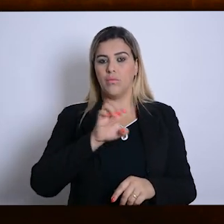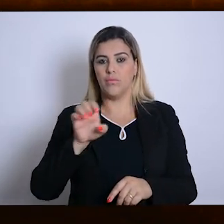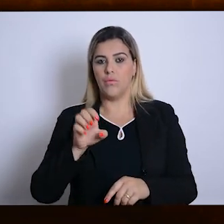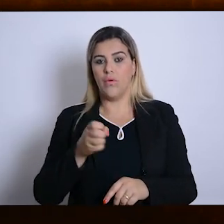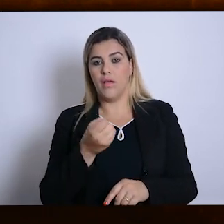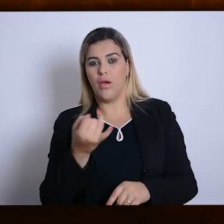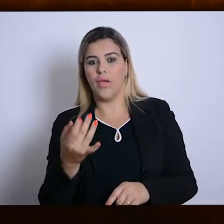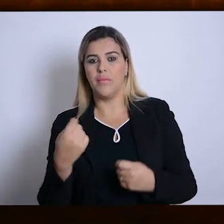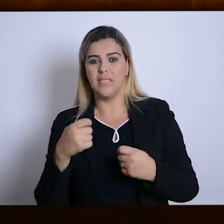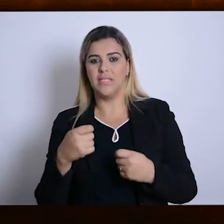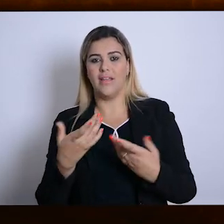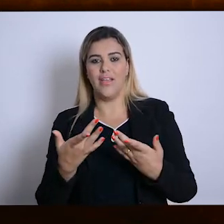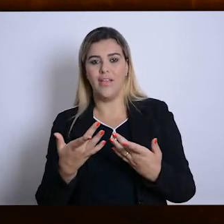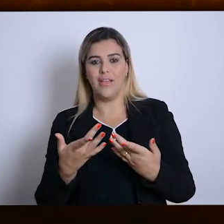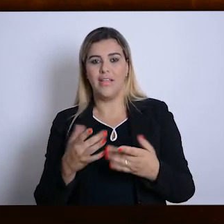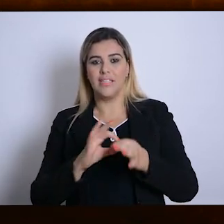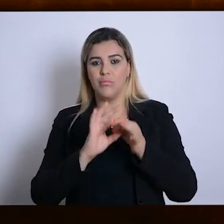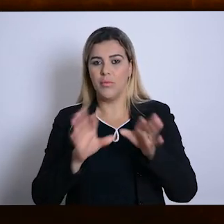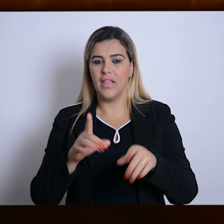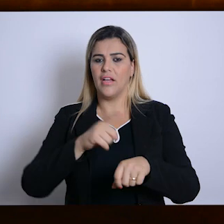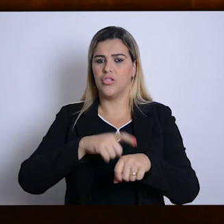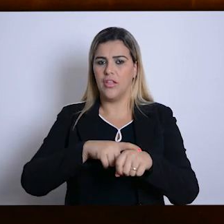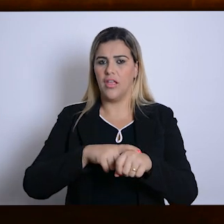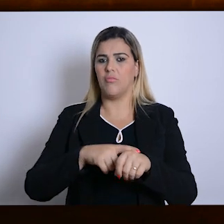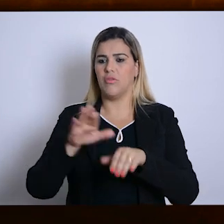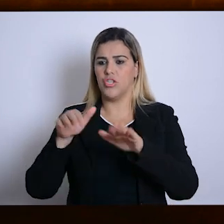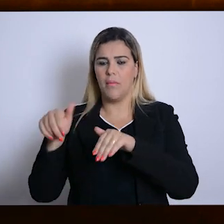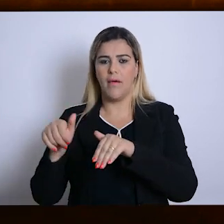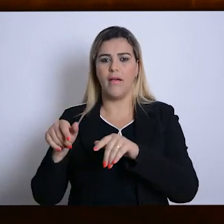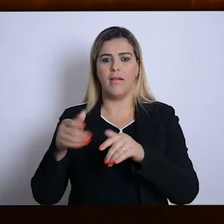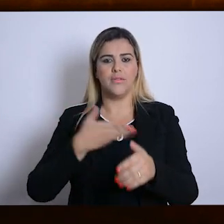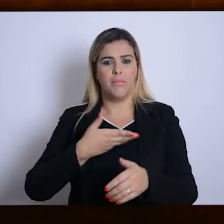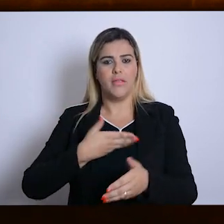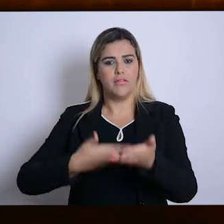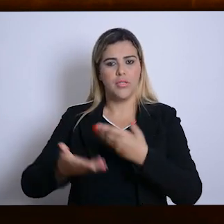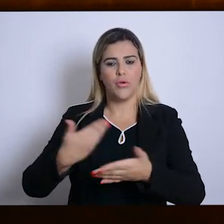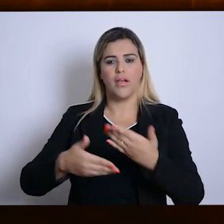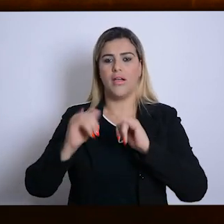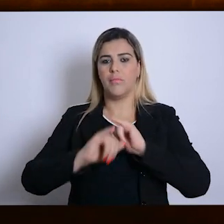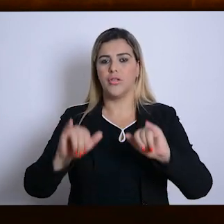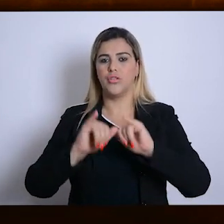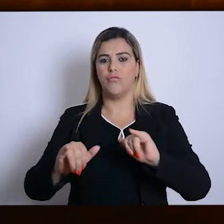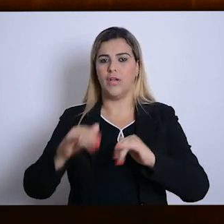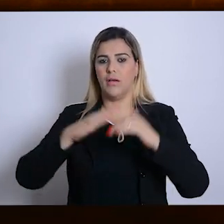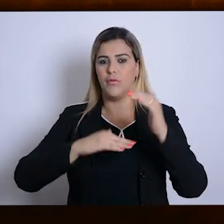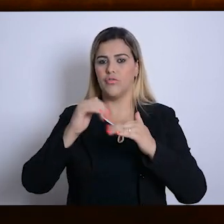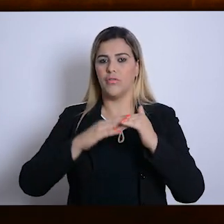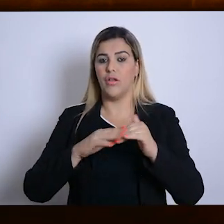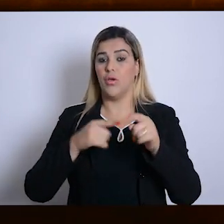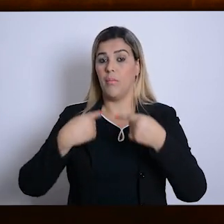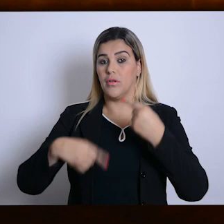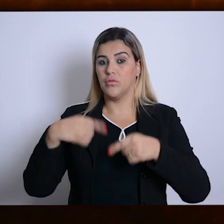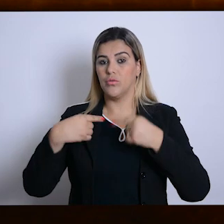tempo para reunir esses colegas, para divulgar essa profissão, para discutir sobre temas que